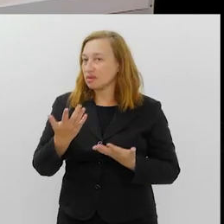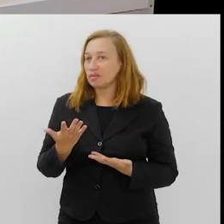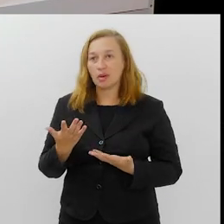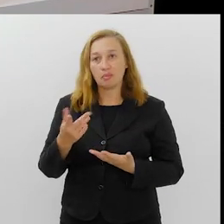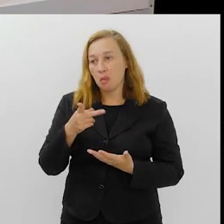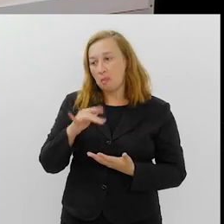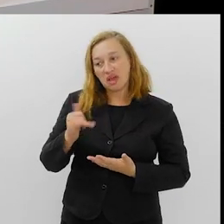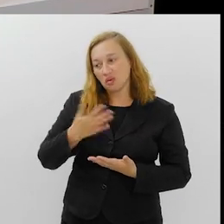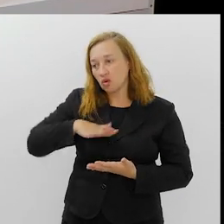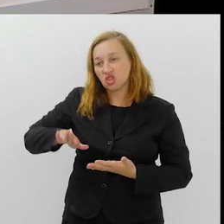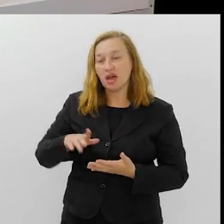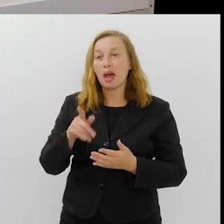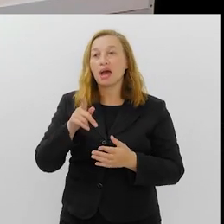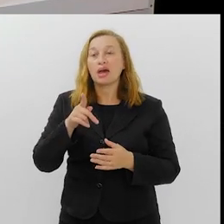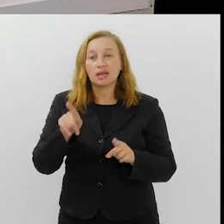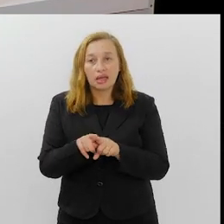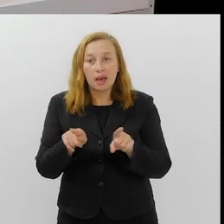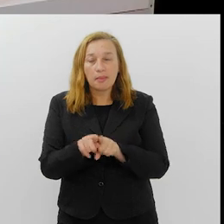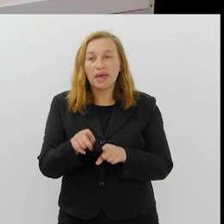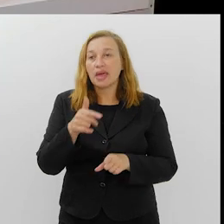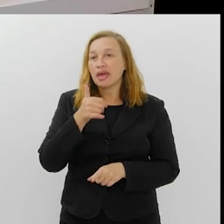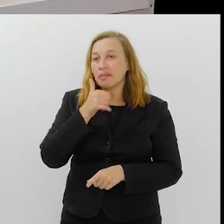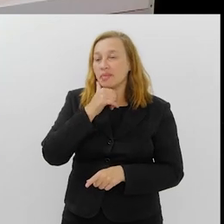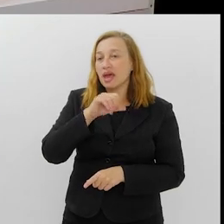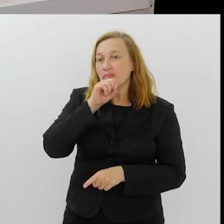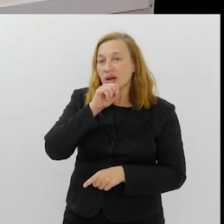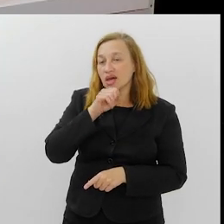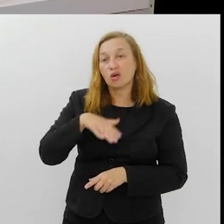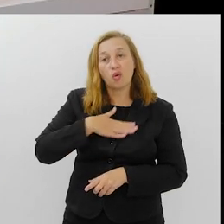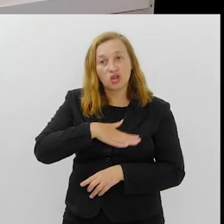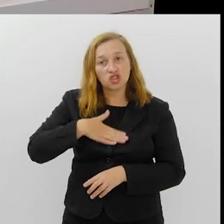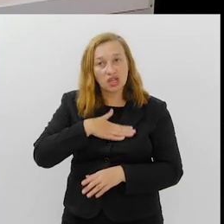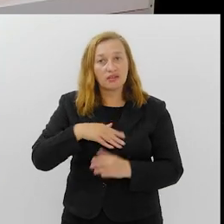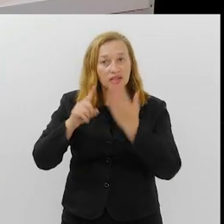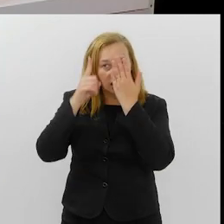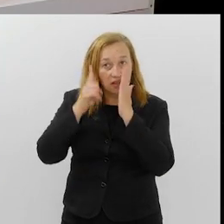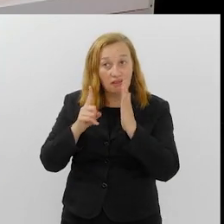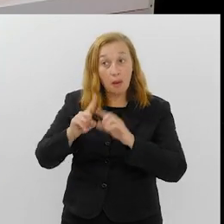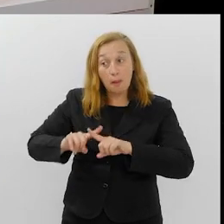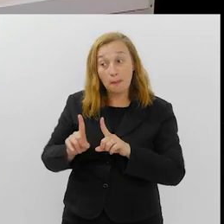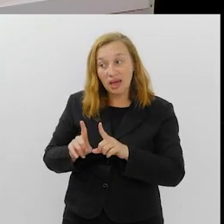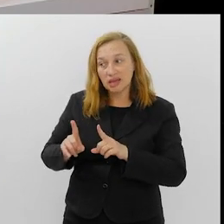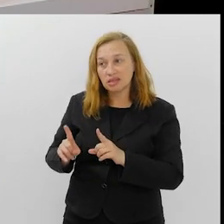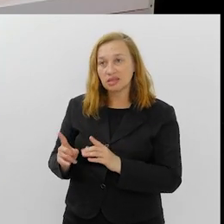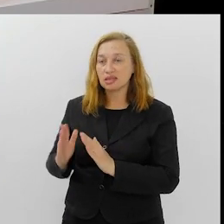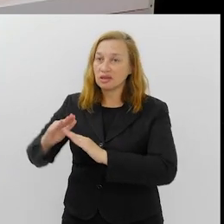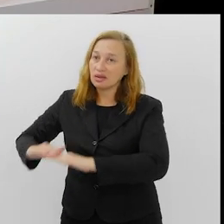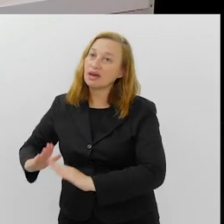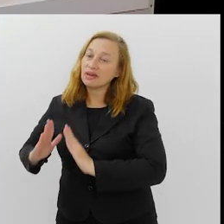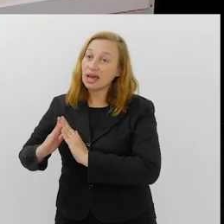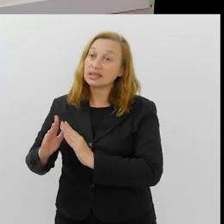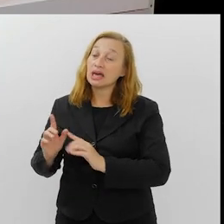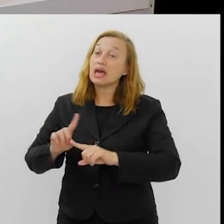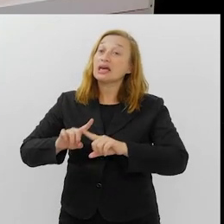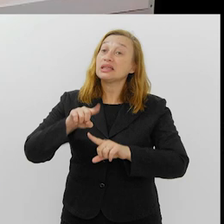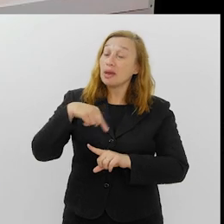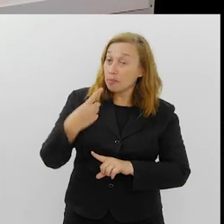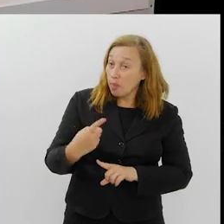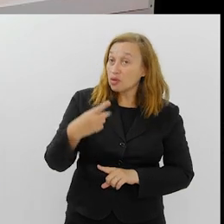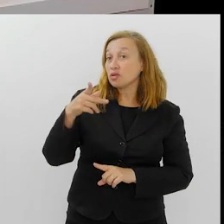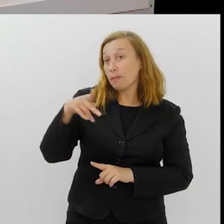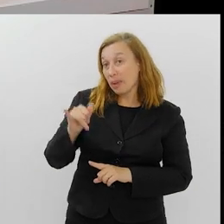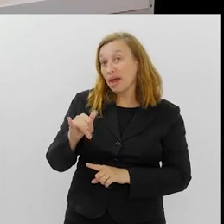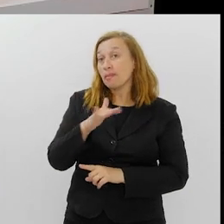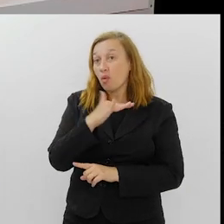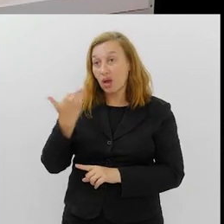mas não era de sair do carnaval. Então, minha mãe também, que gostava de carnaval, ficava em casa. Quando meu pai faleceu, a minha mãe, eu falei, eu